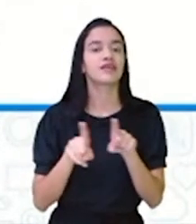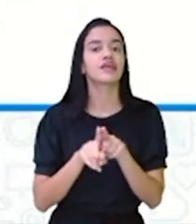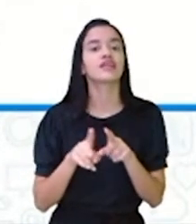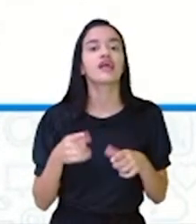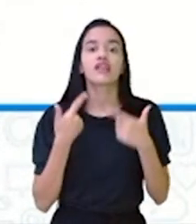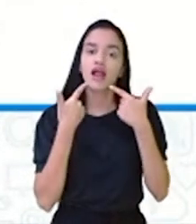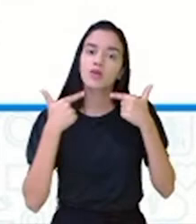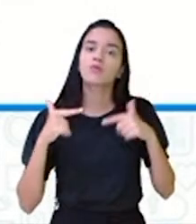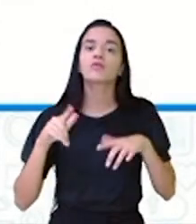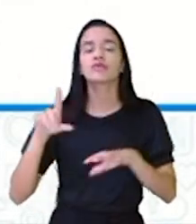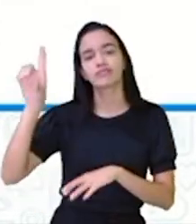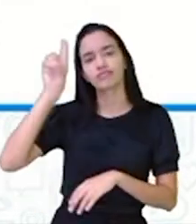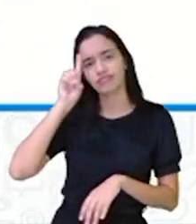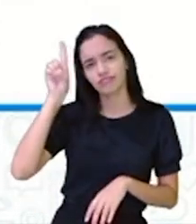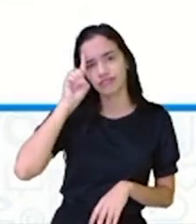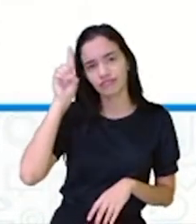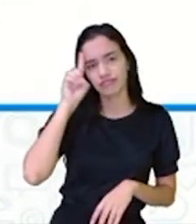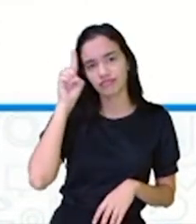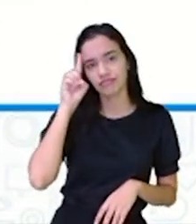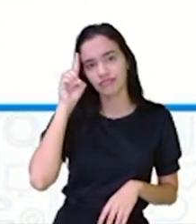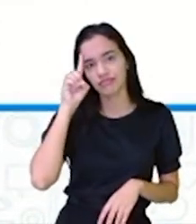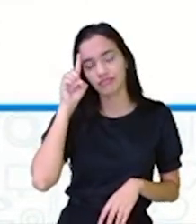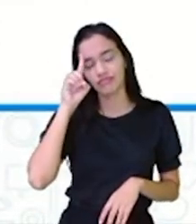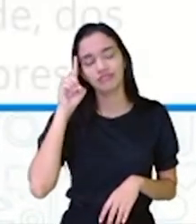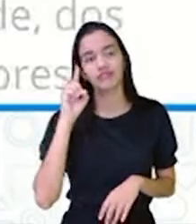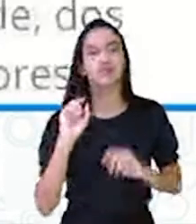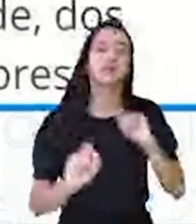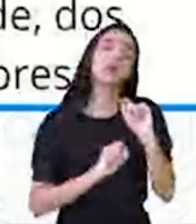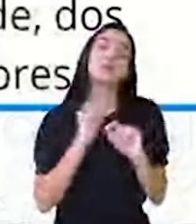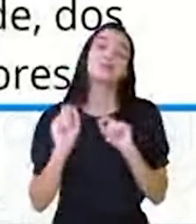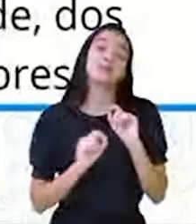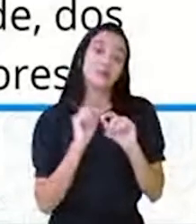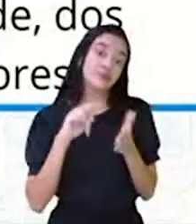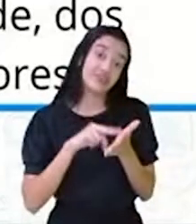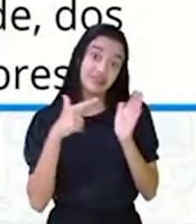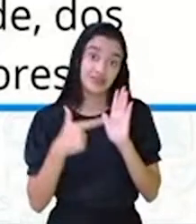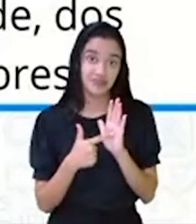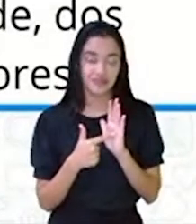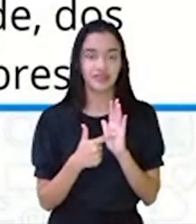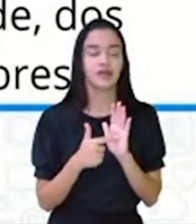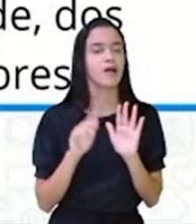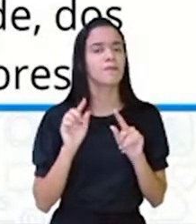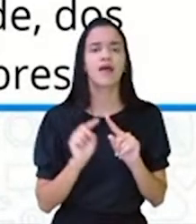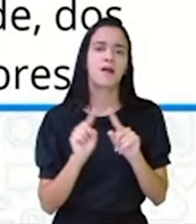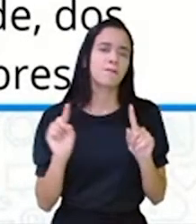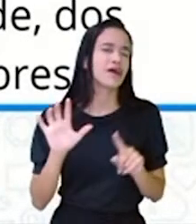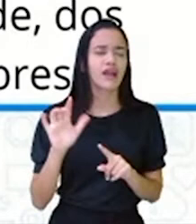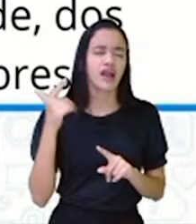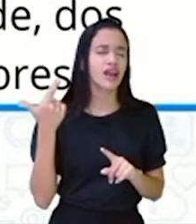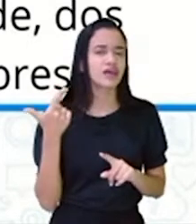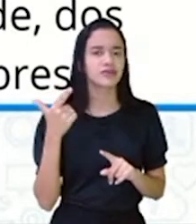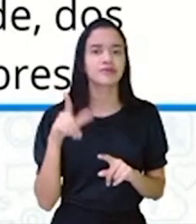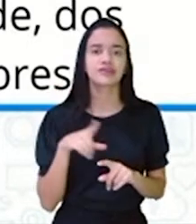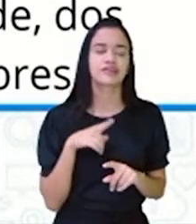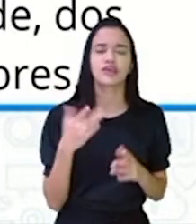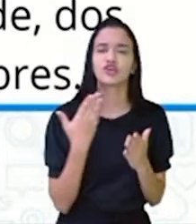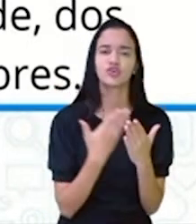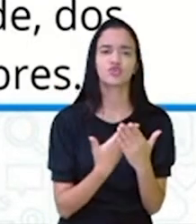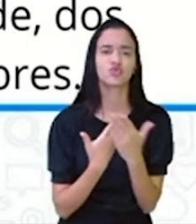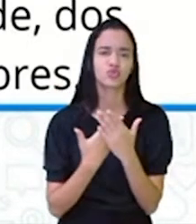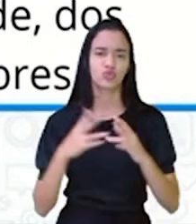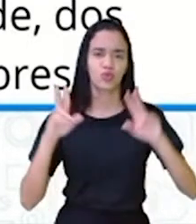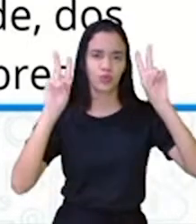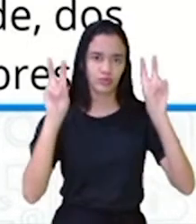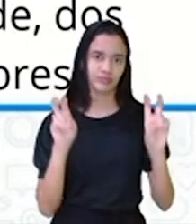dia, a gente sempre descobre de forma intuitiva o que eles querem dizer. Mas é claro que há estudos sobre o